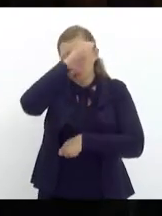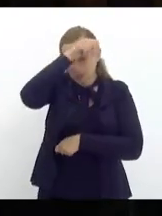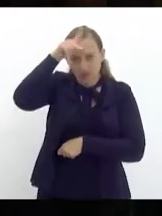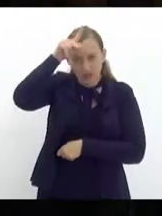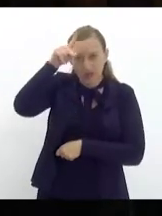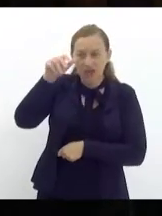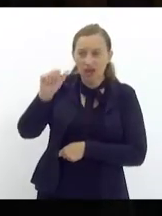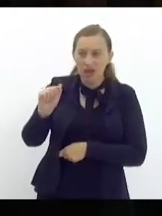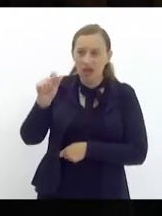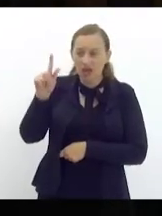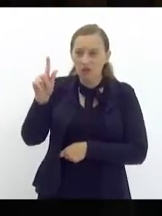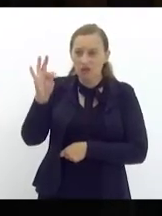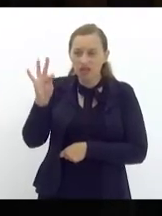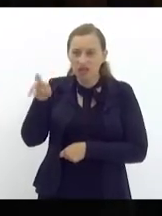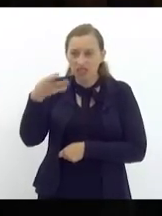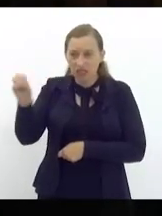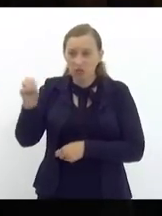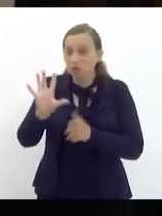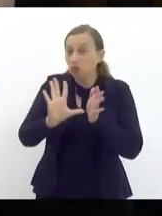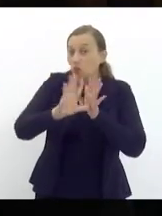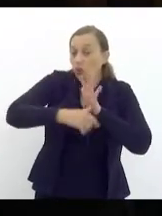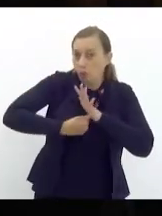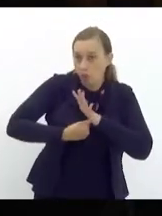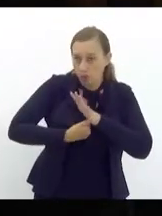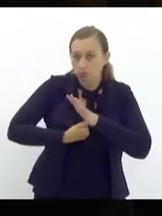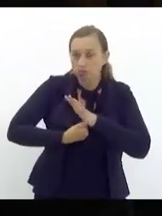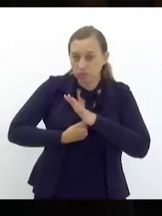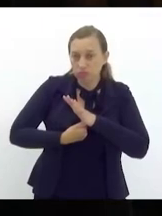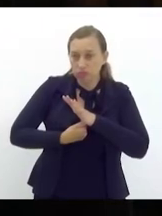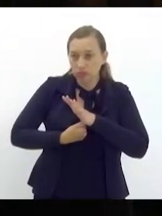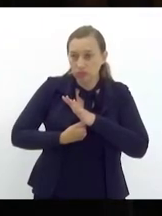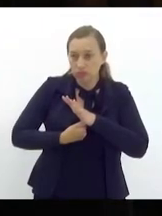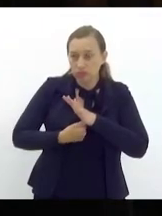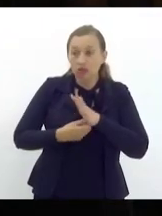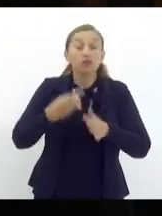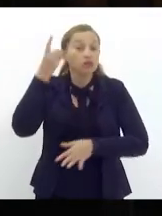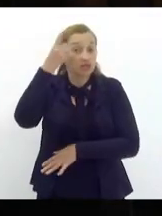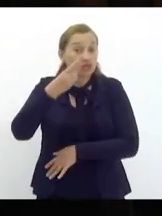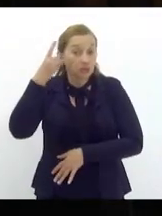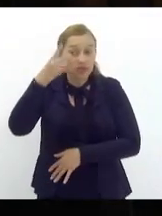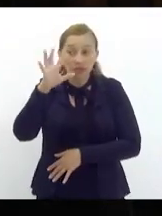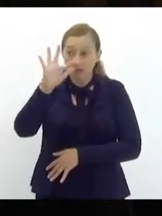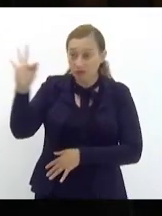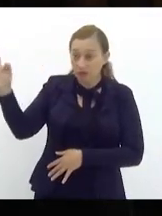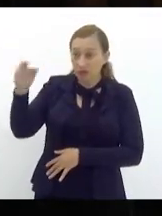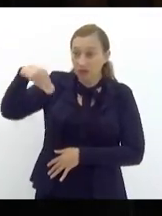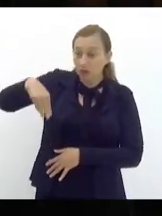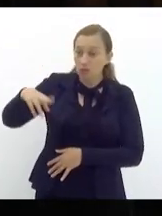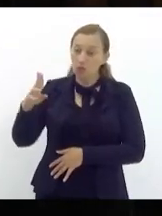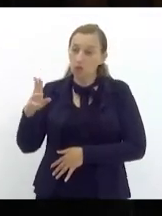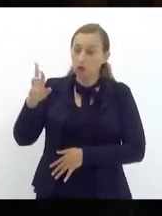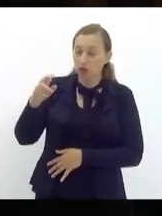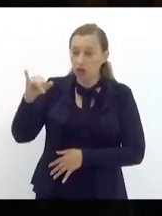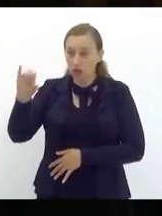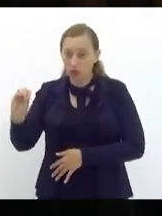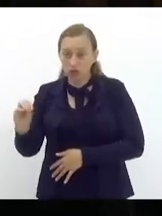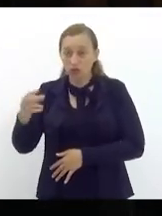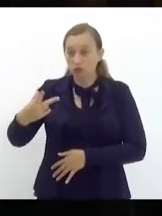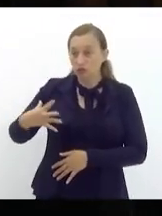ladroagem da ladroagem comandada pelo deputado federal Murilo filho